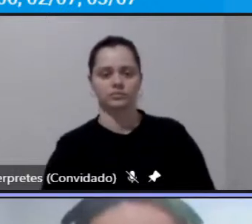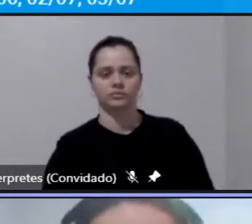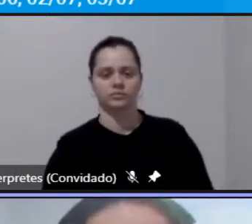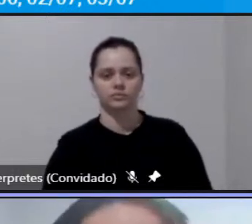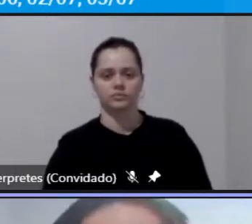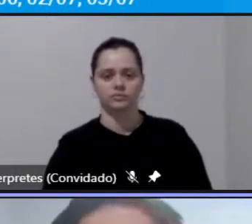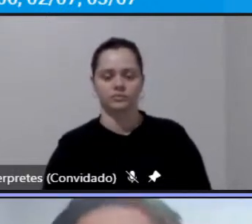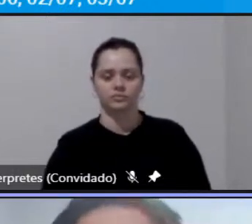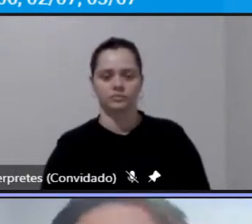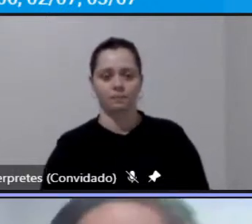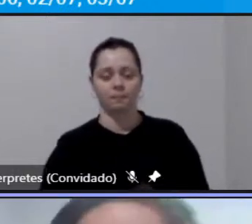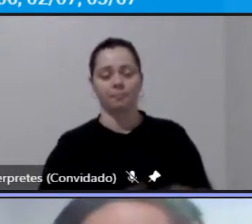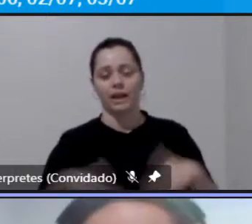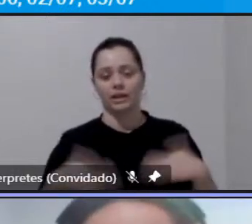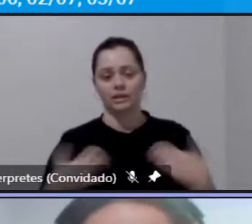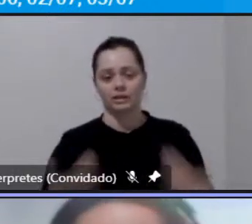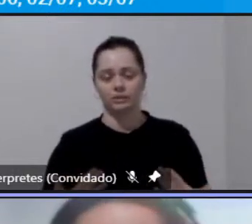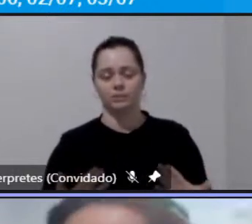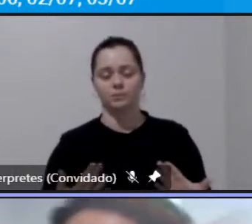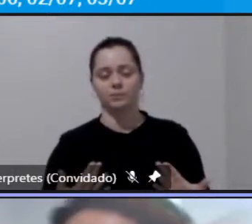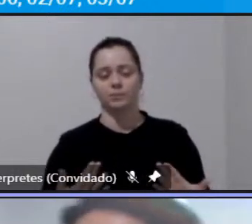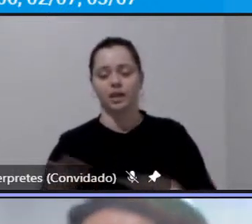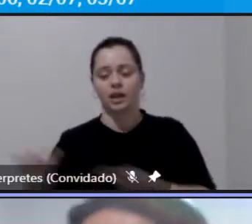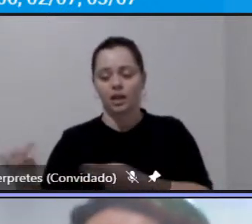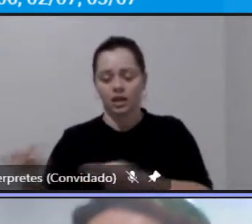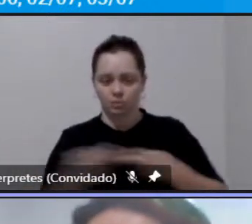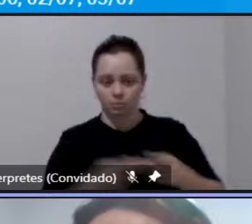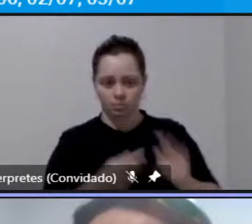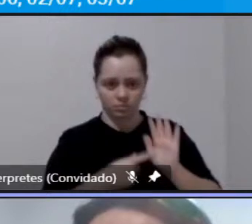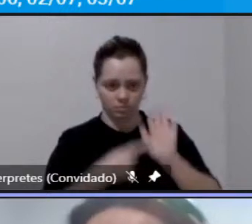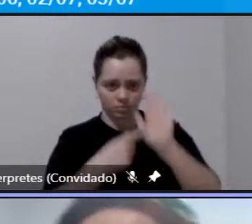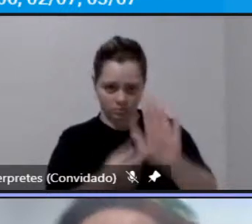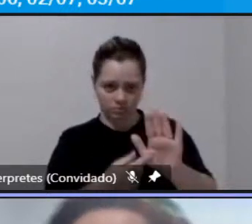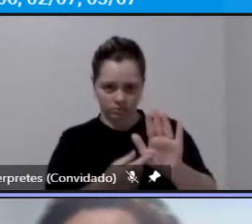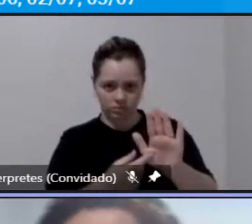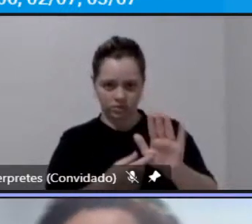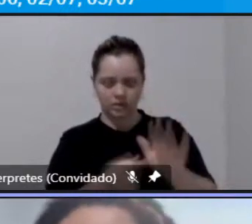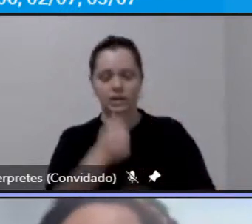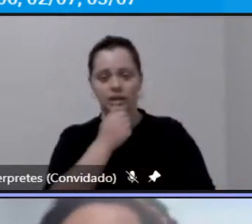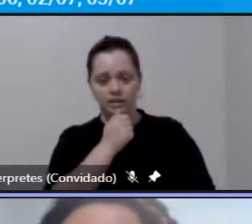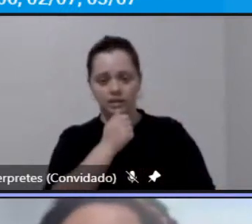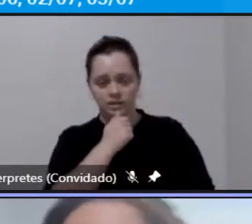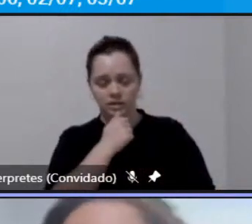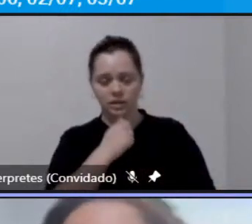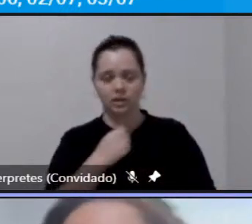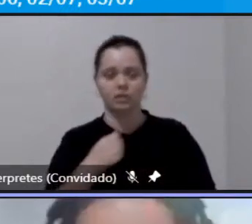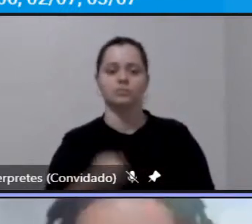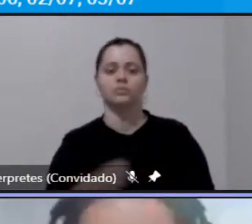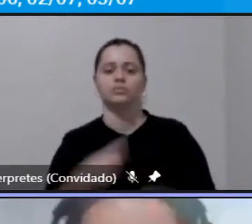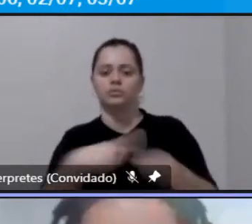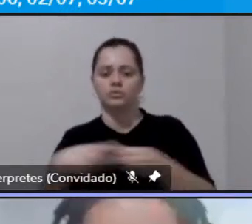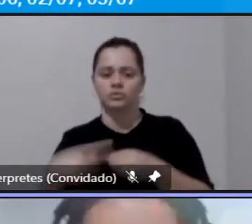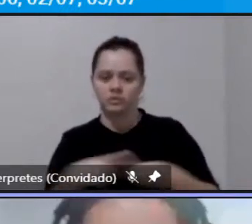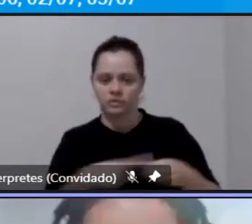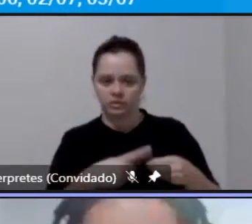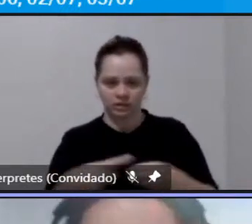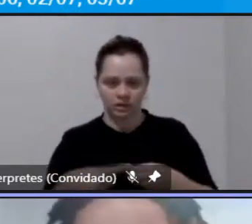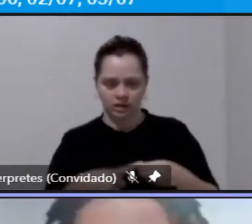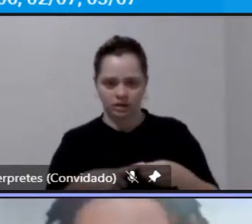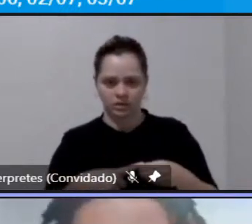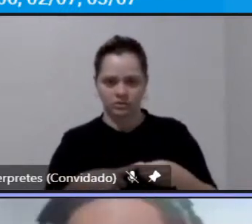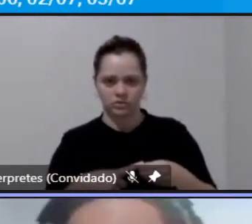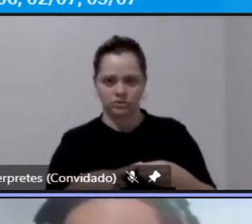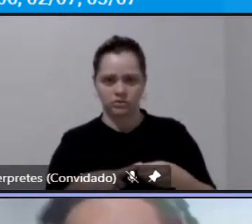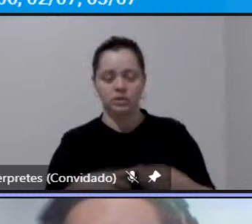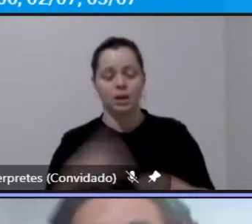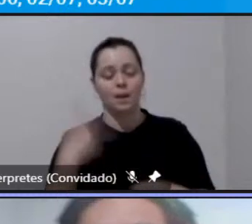então aqui eu trouxe alguns alguns exemplos de algumas cidades depois eu vou deixar disponível também só para título